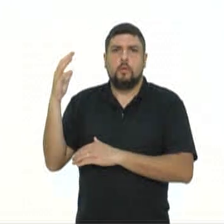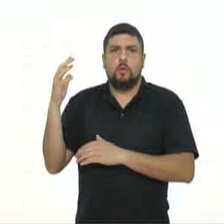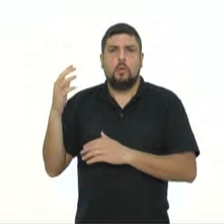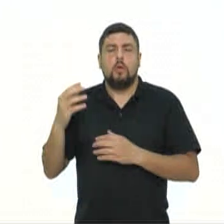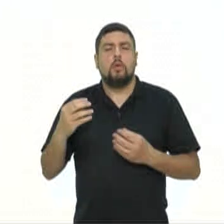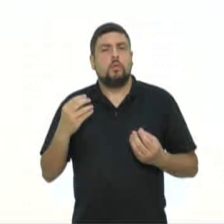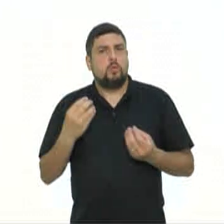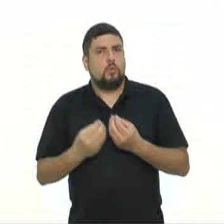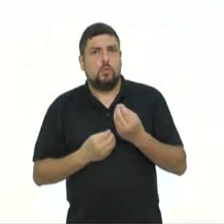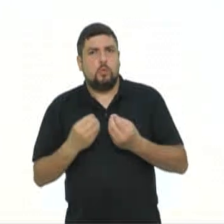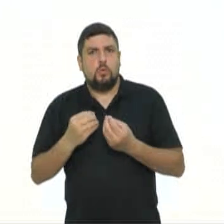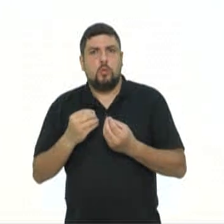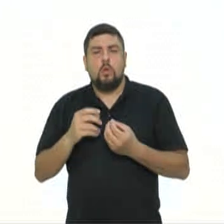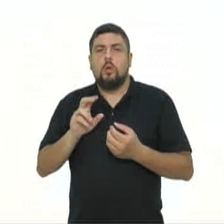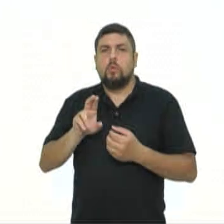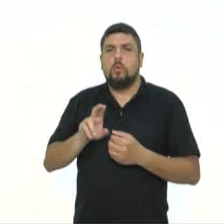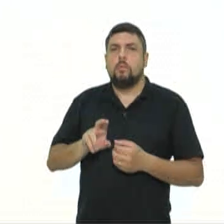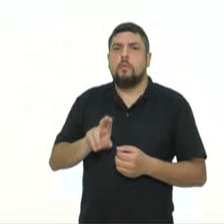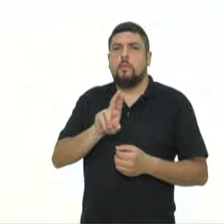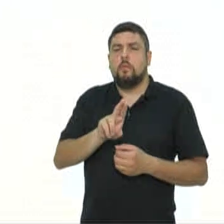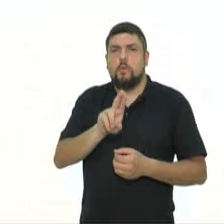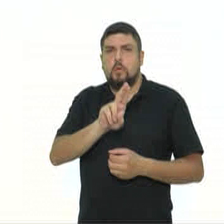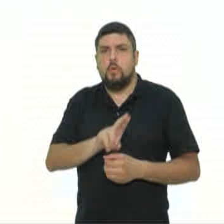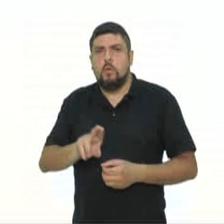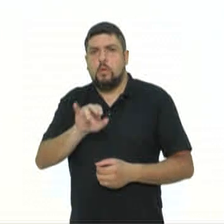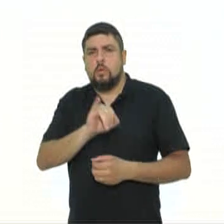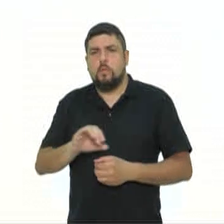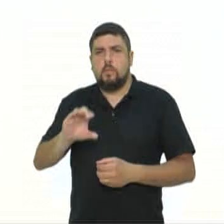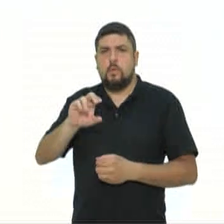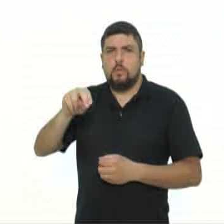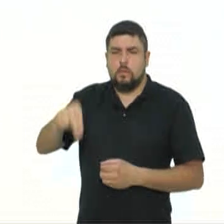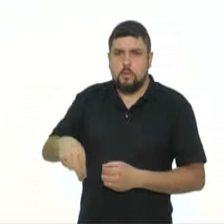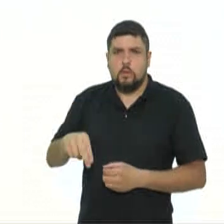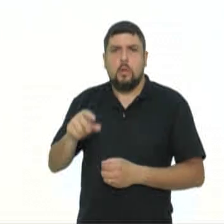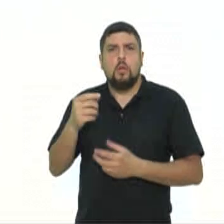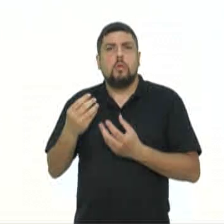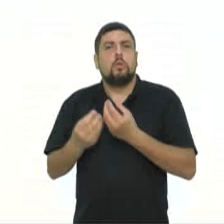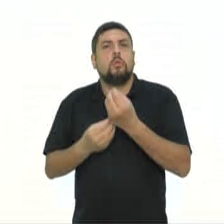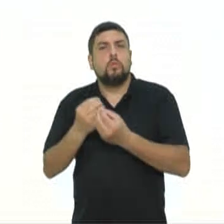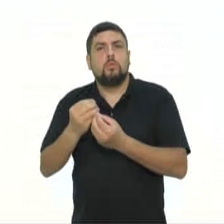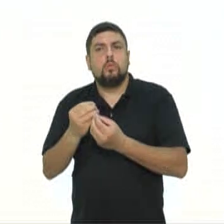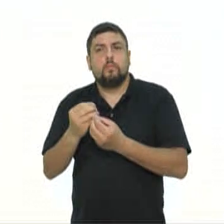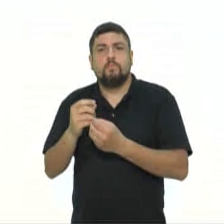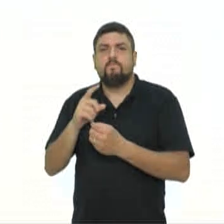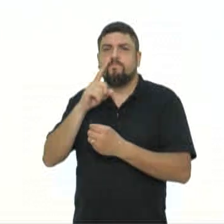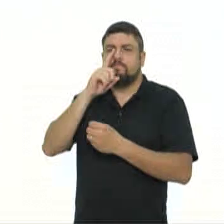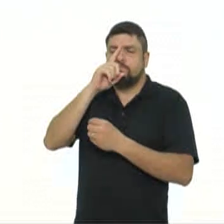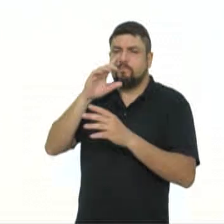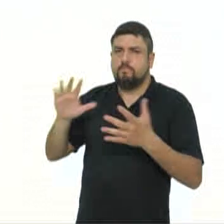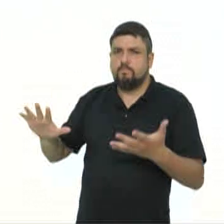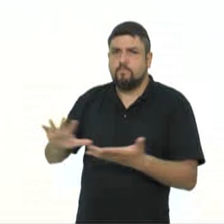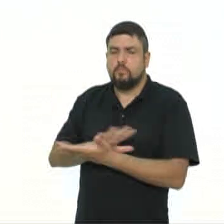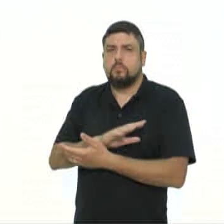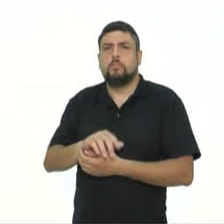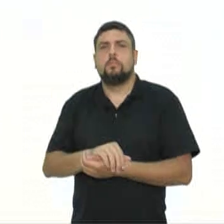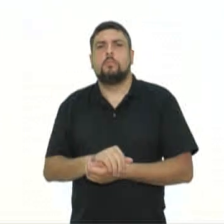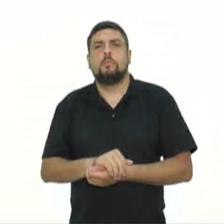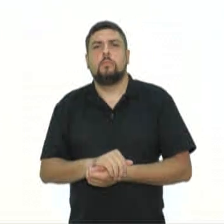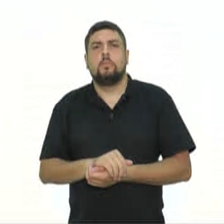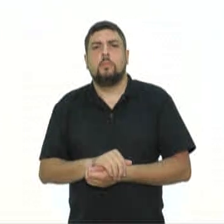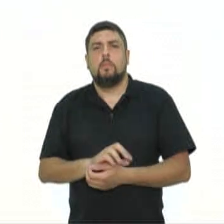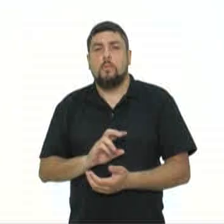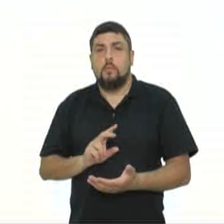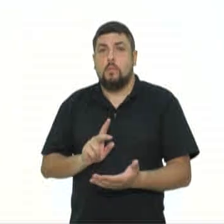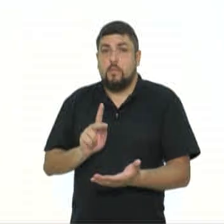Internacional para a Conservação da Natureza como espécie em risco extremo de extinção. A última instância de alerta deve ser considerada